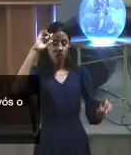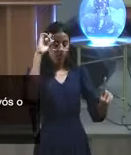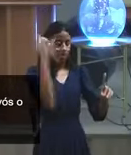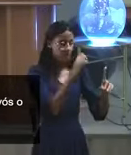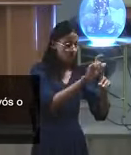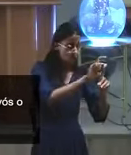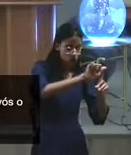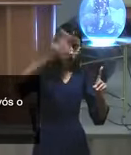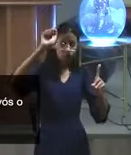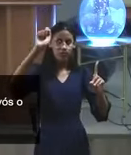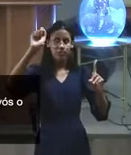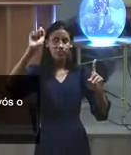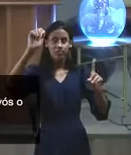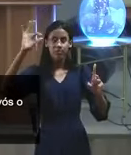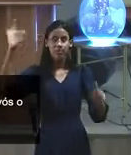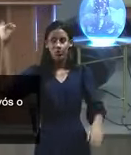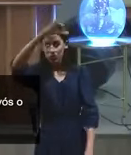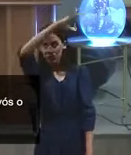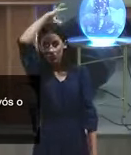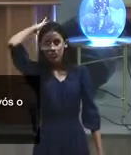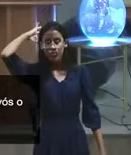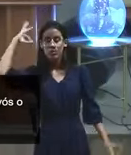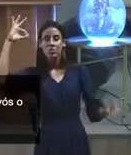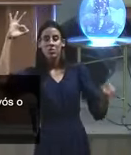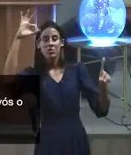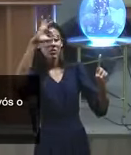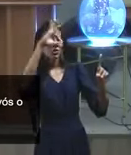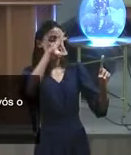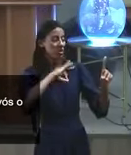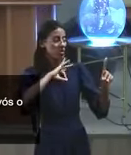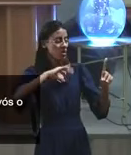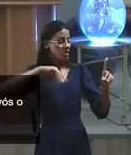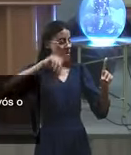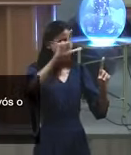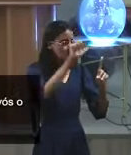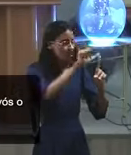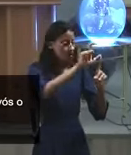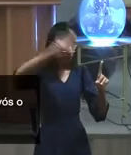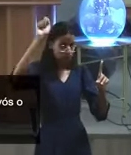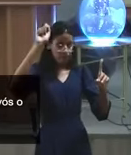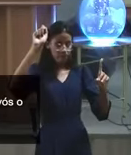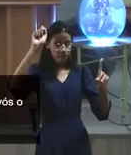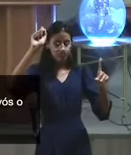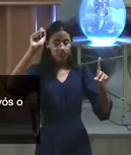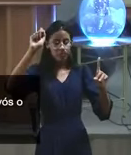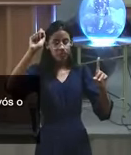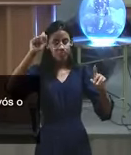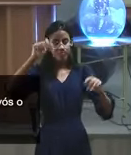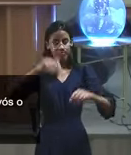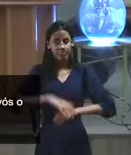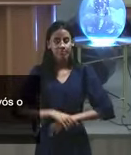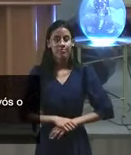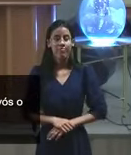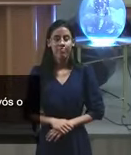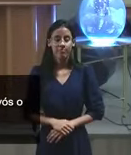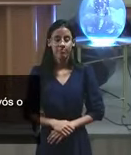forte, Espírito de Deus, chegou, chegou.